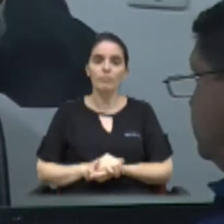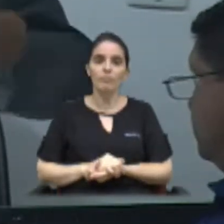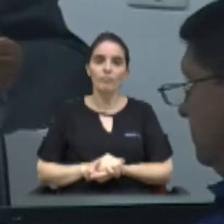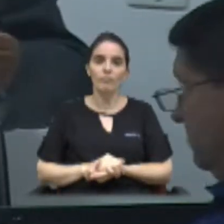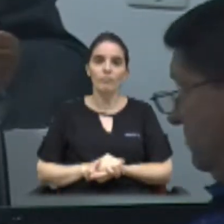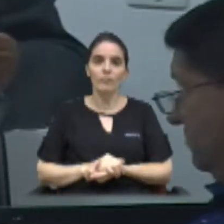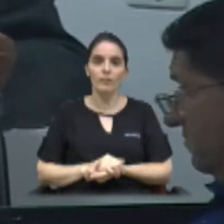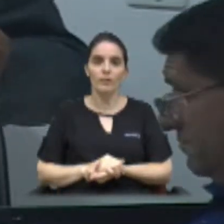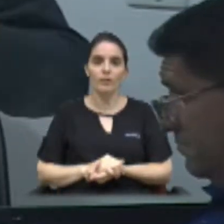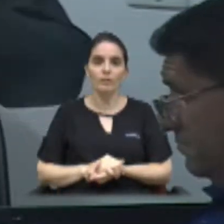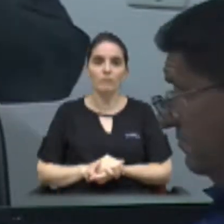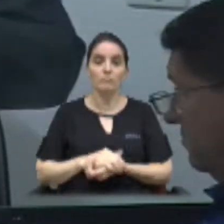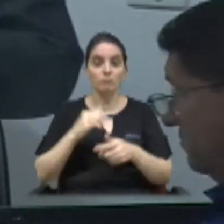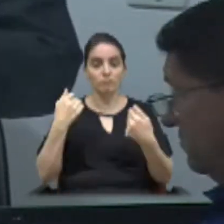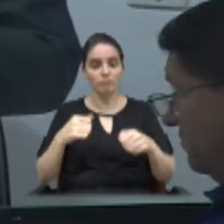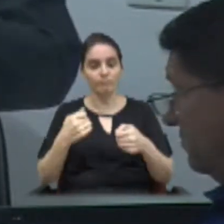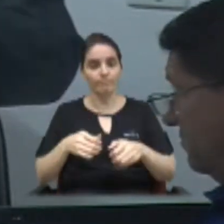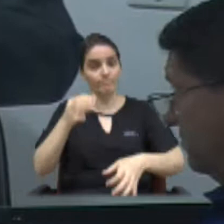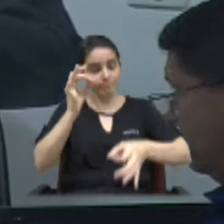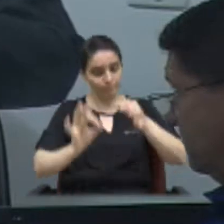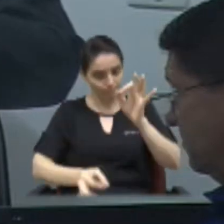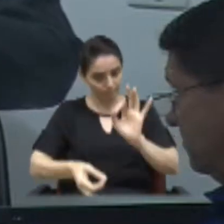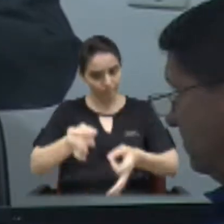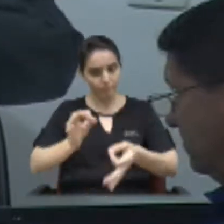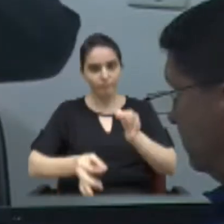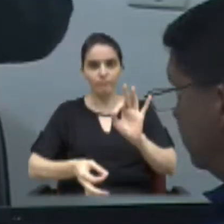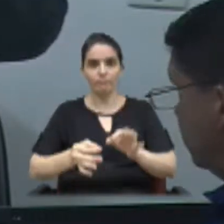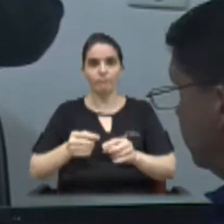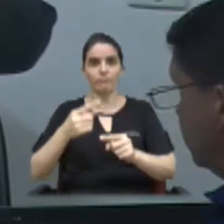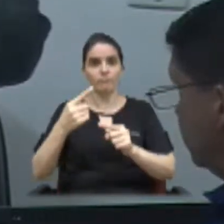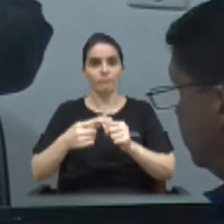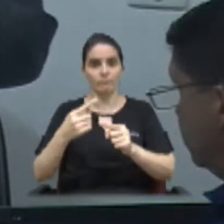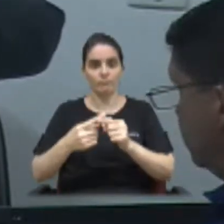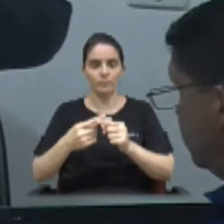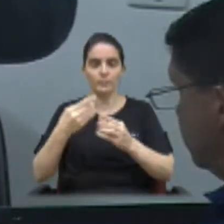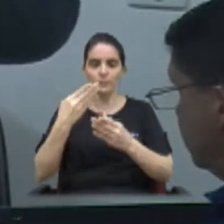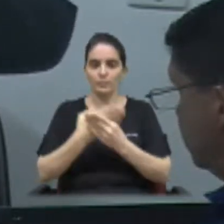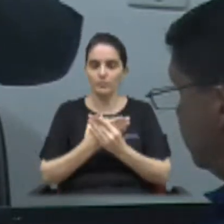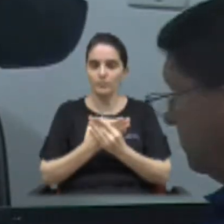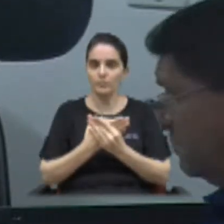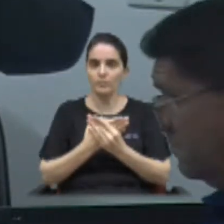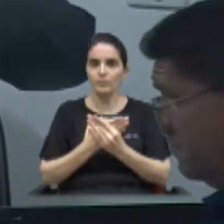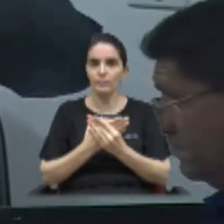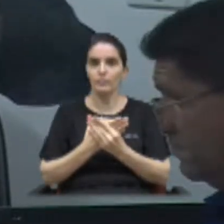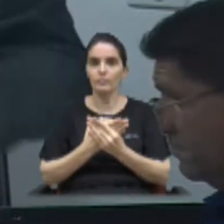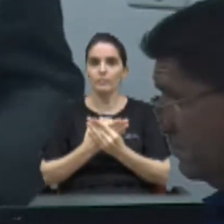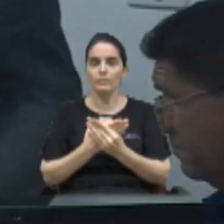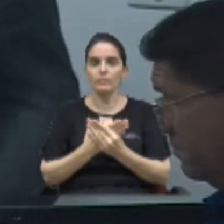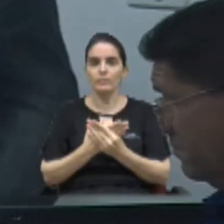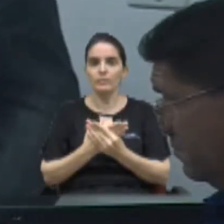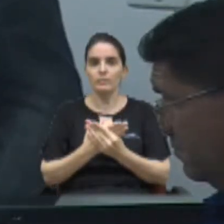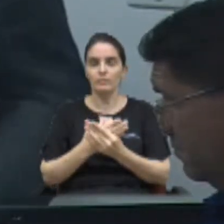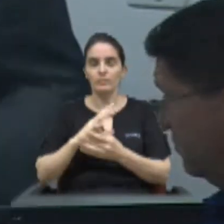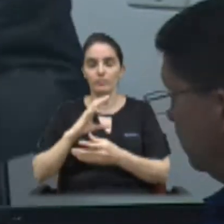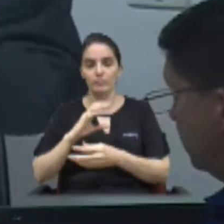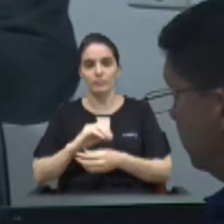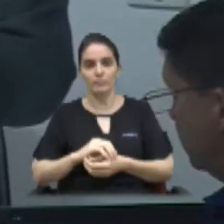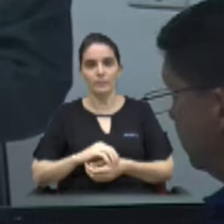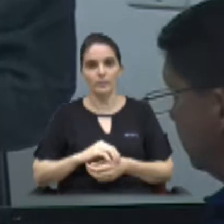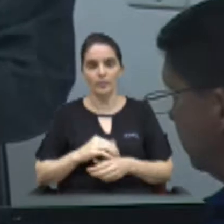injustiçadas através de um processo que resultou em tantas e tantas multas.